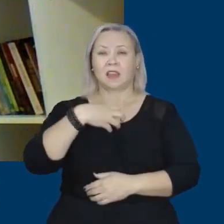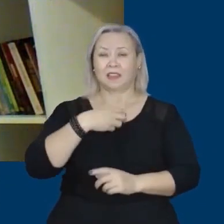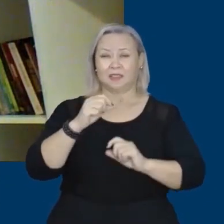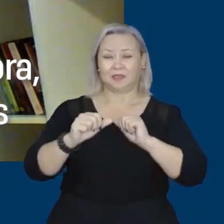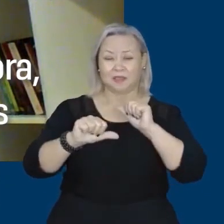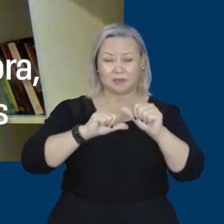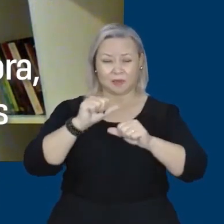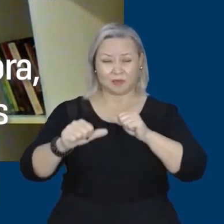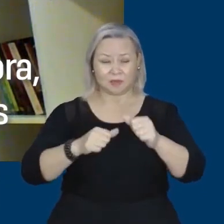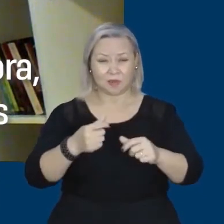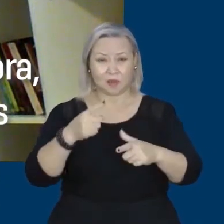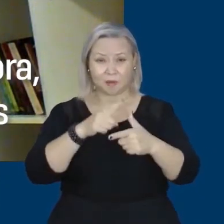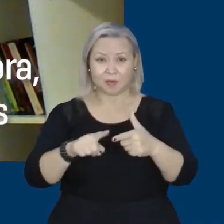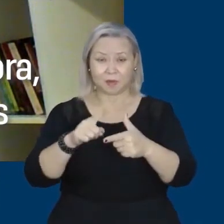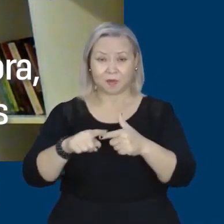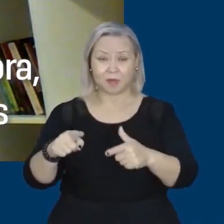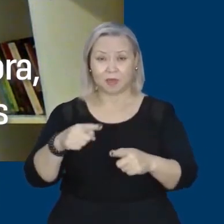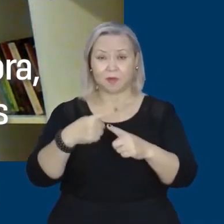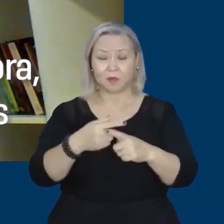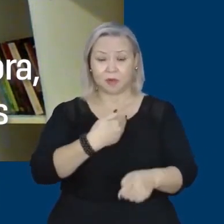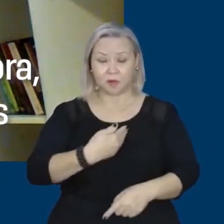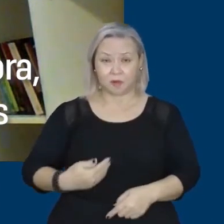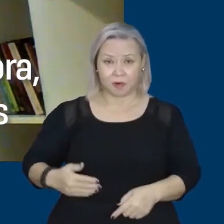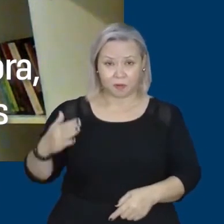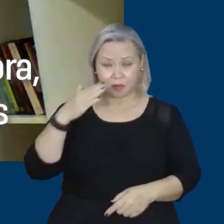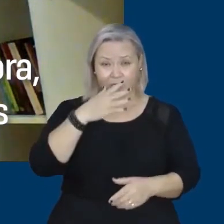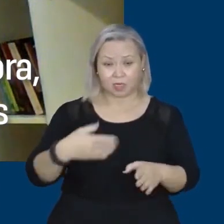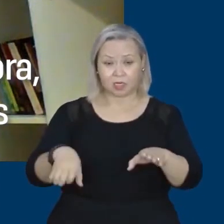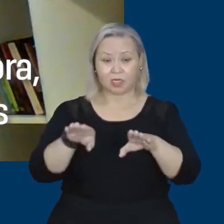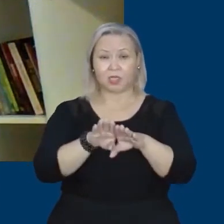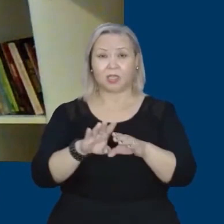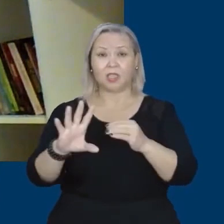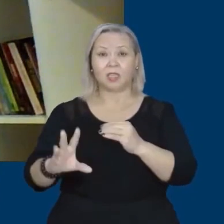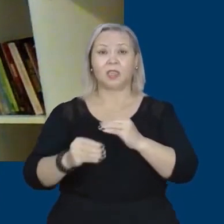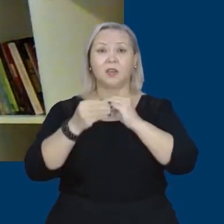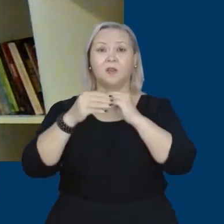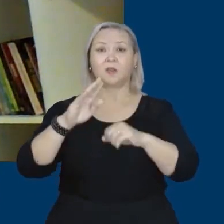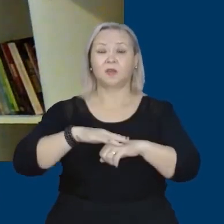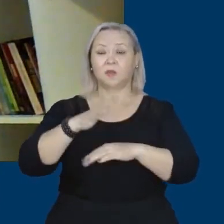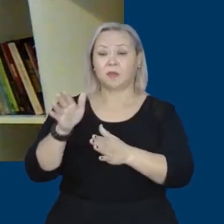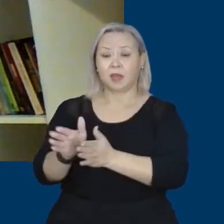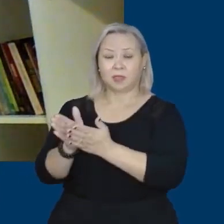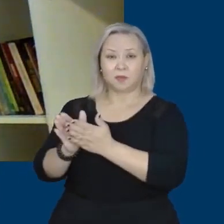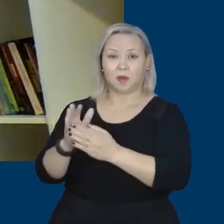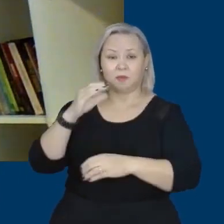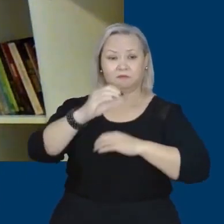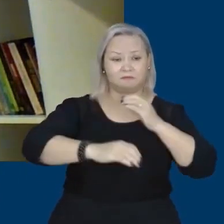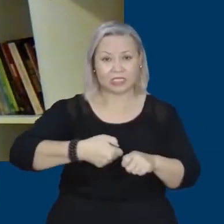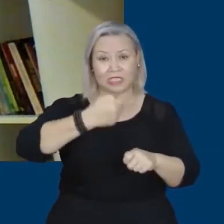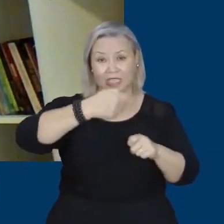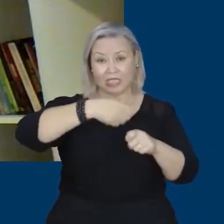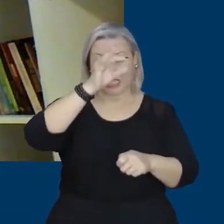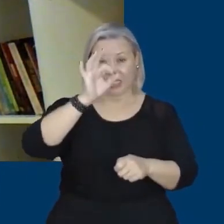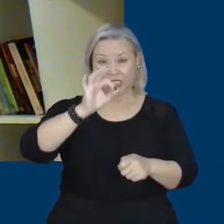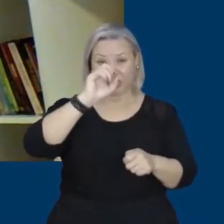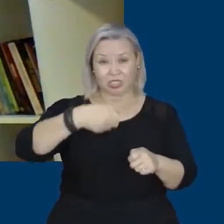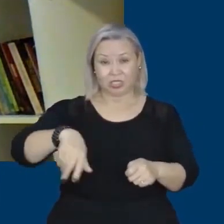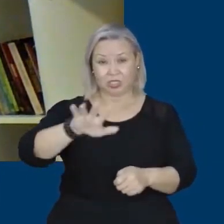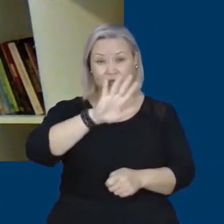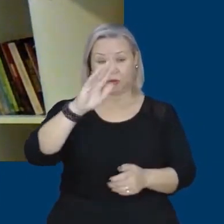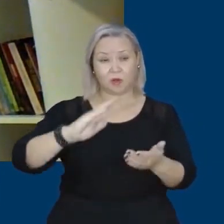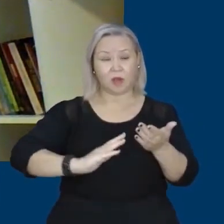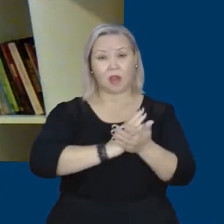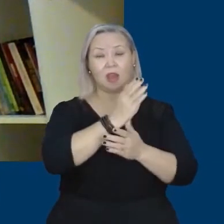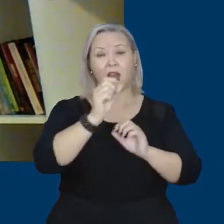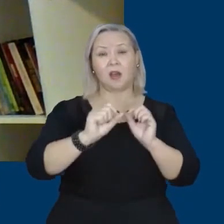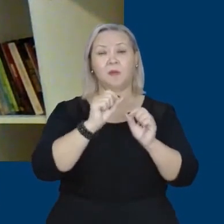mais dramática, porque o governo Bolsonaro agora resolveu incluir os mais pobres nessa ciranda financeira, ao aprovar uma